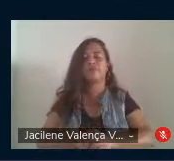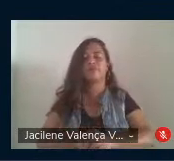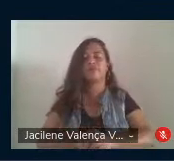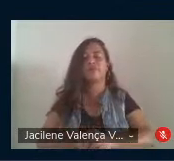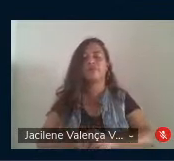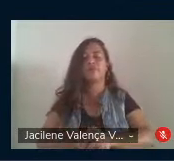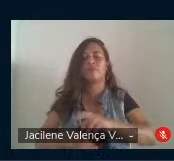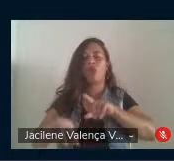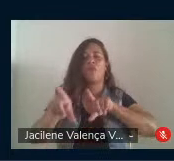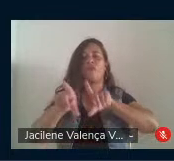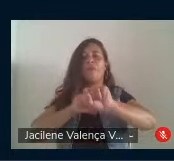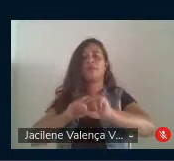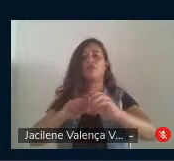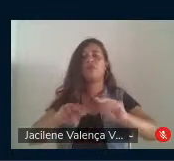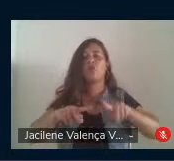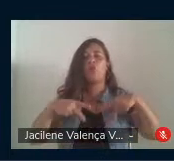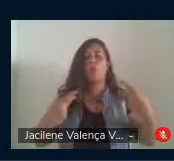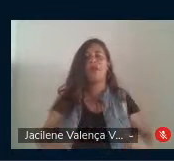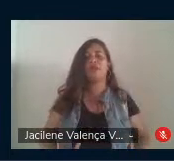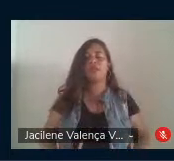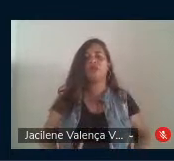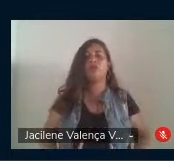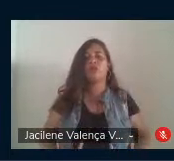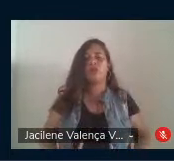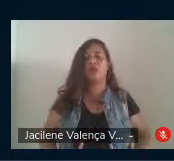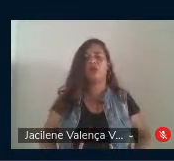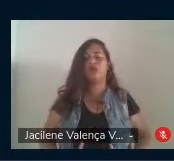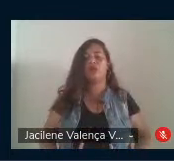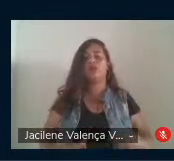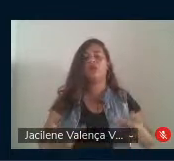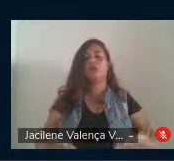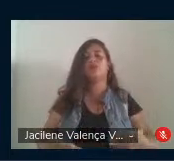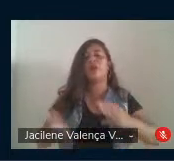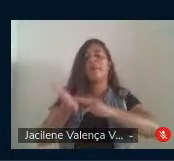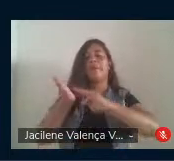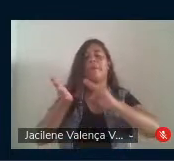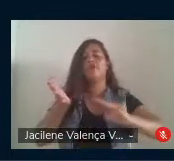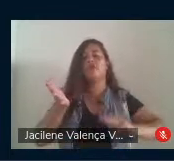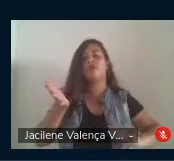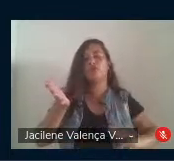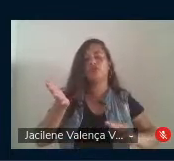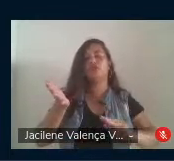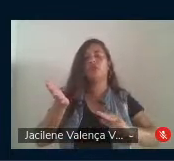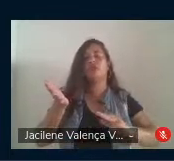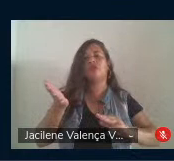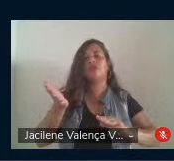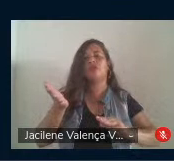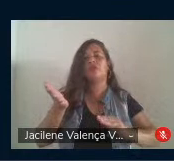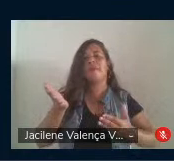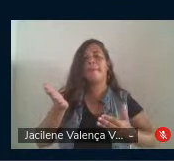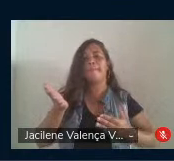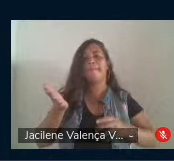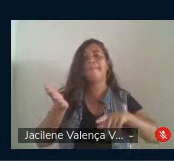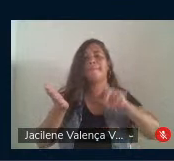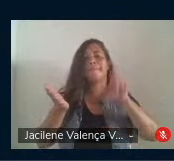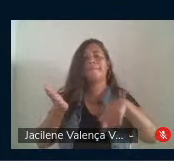humanizadora e a lógica, a metodologia é embasada